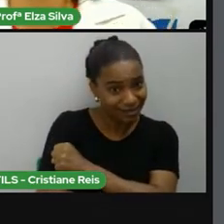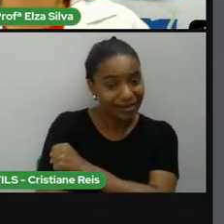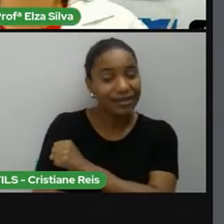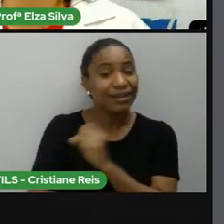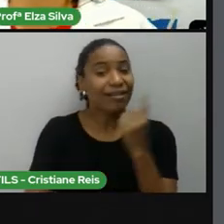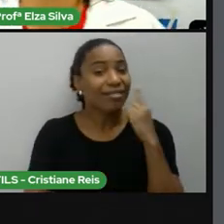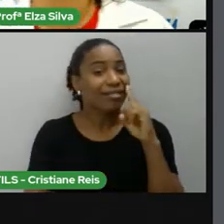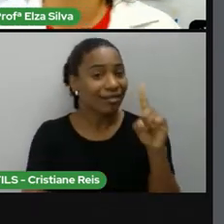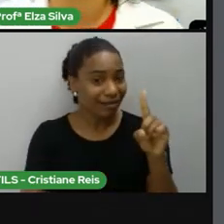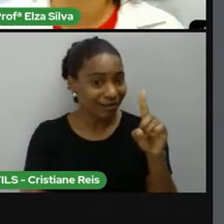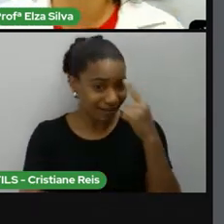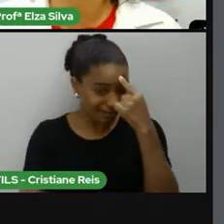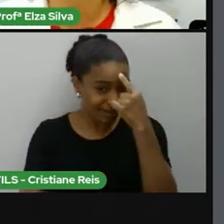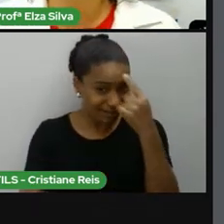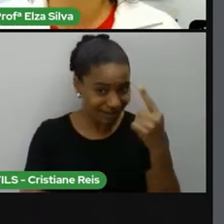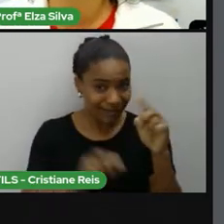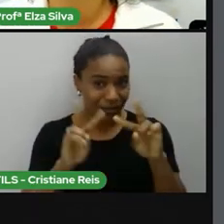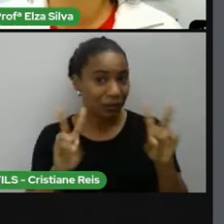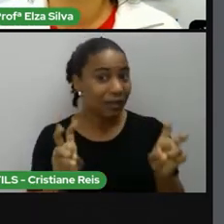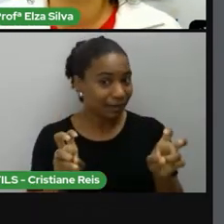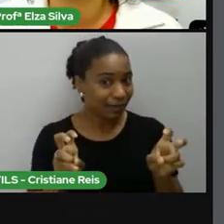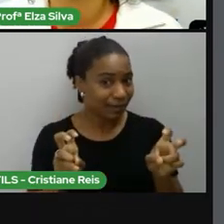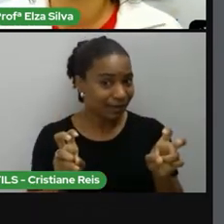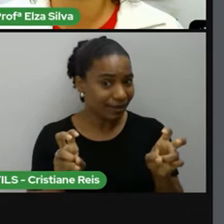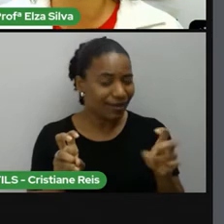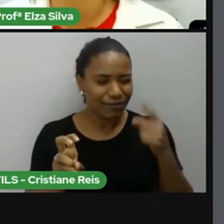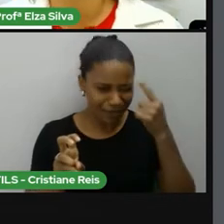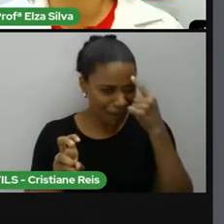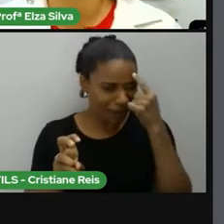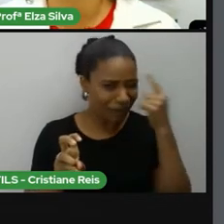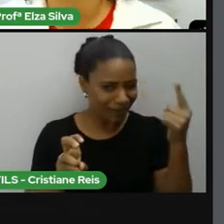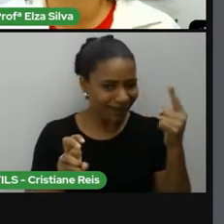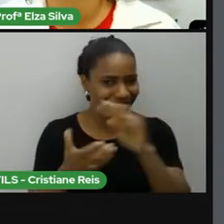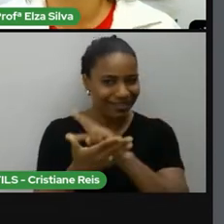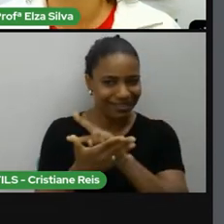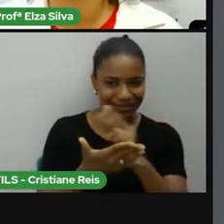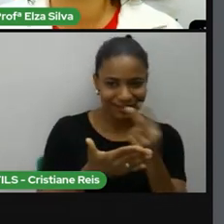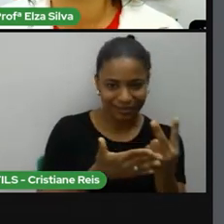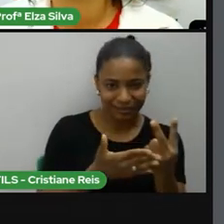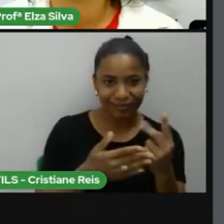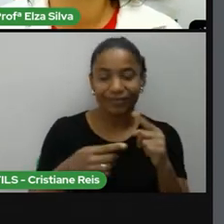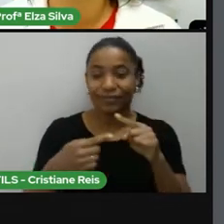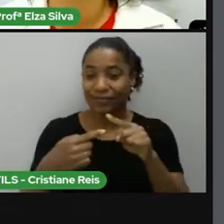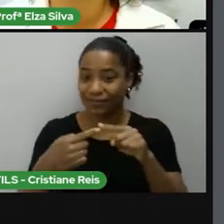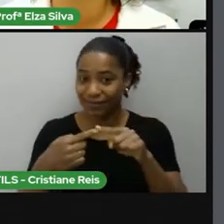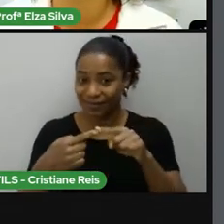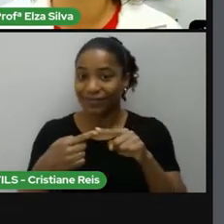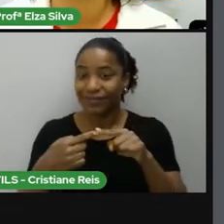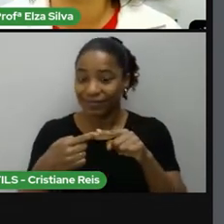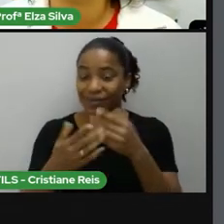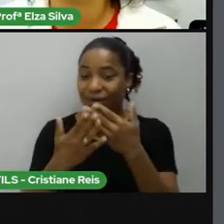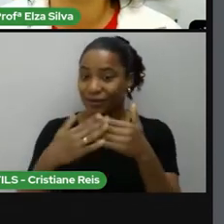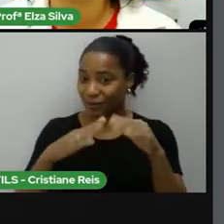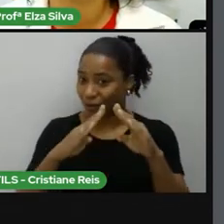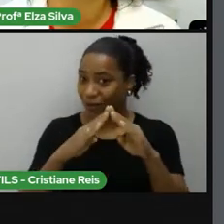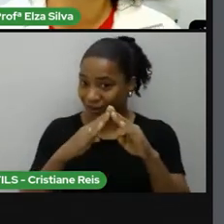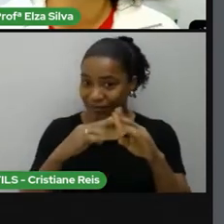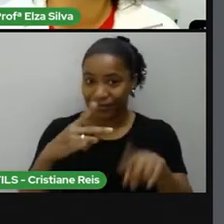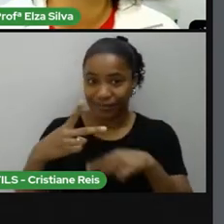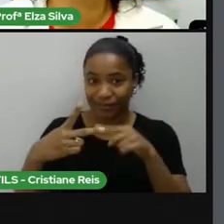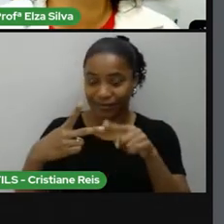o que significam essas palavras? Vamos lembrar junto comigo? School, é o nome da sua escola.